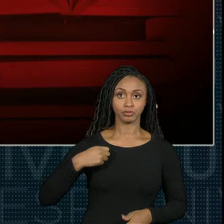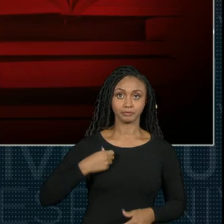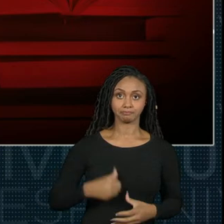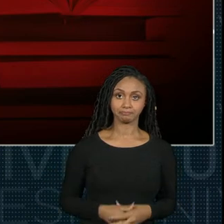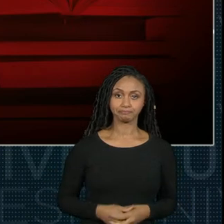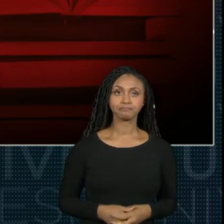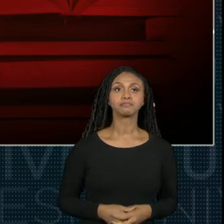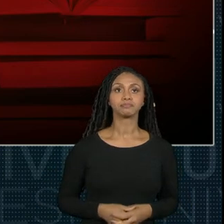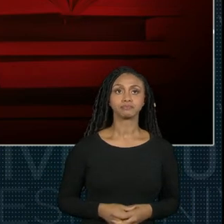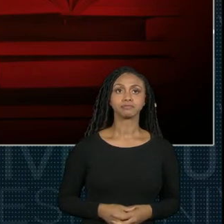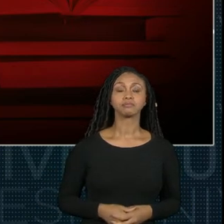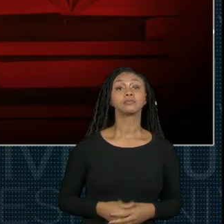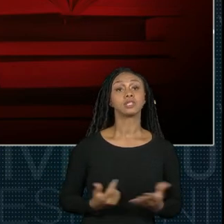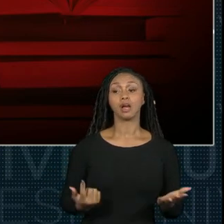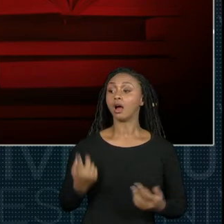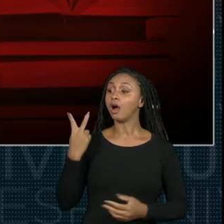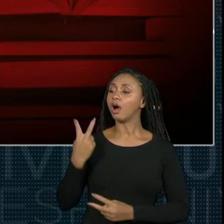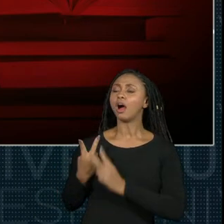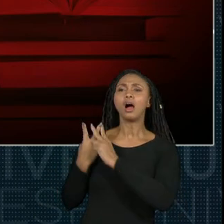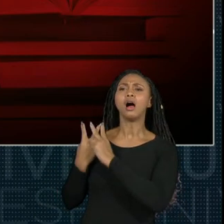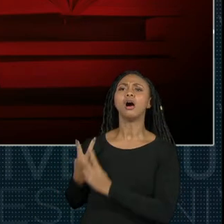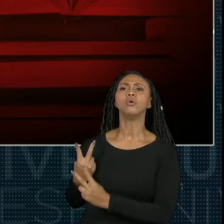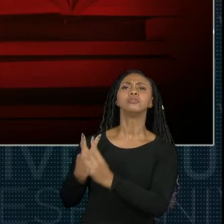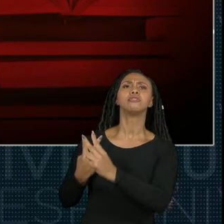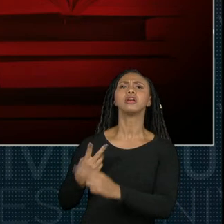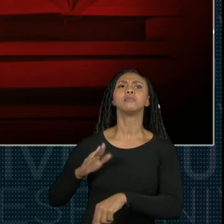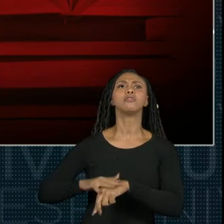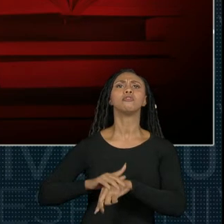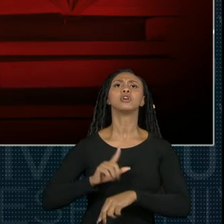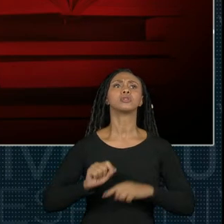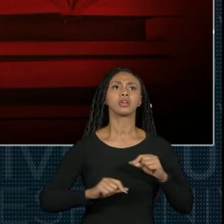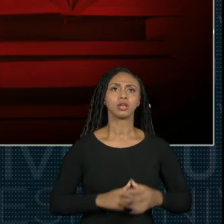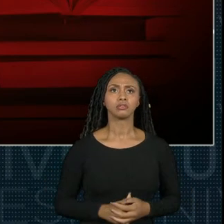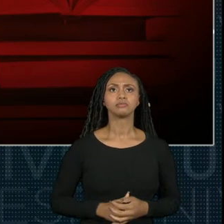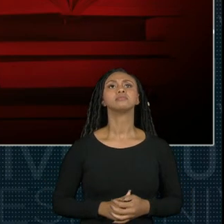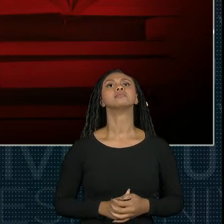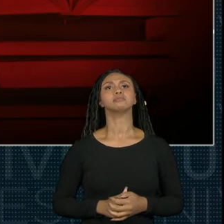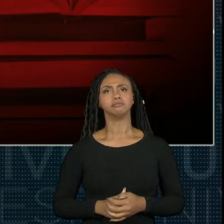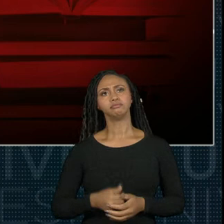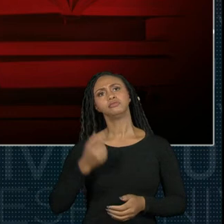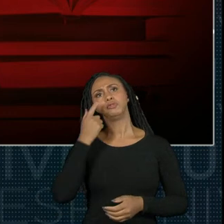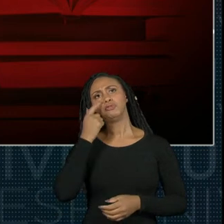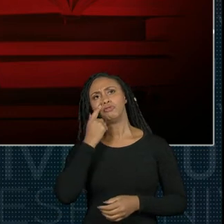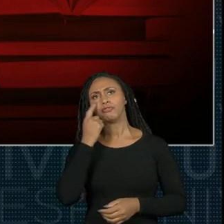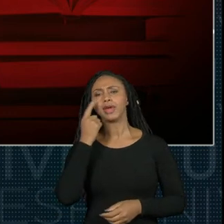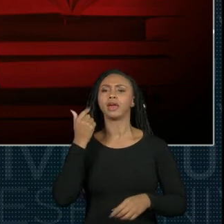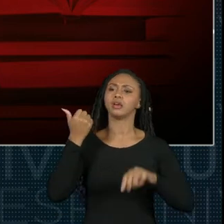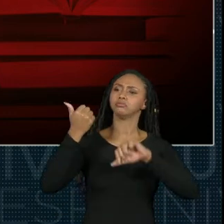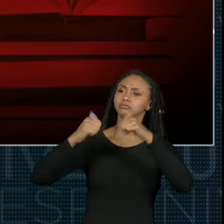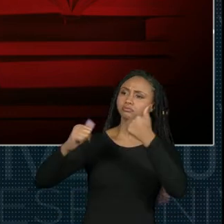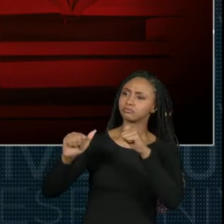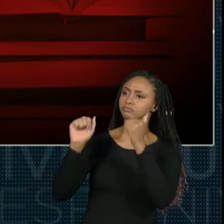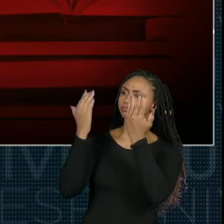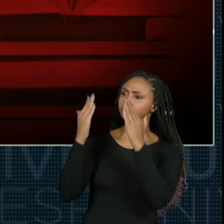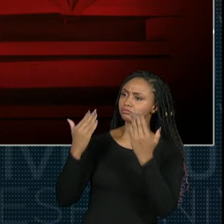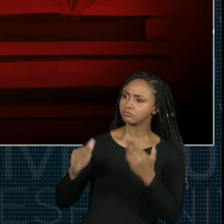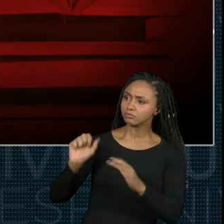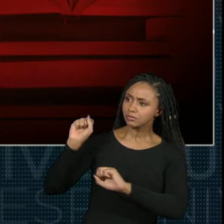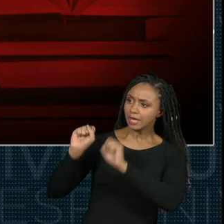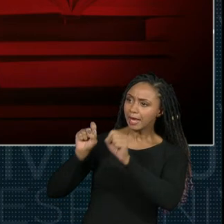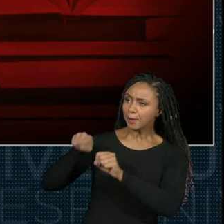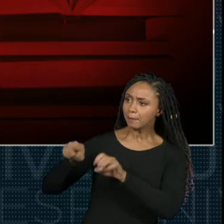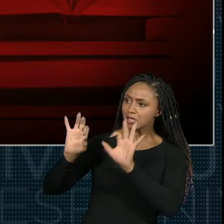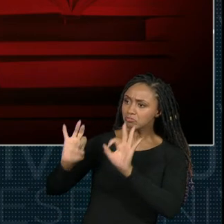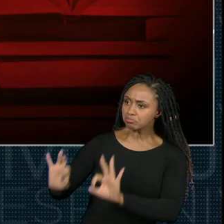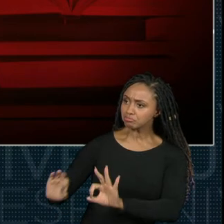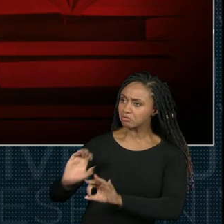E por parte da Univesp, os dados das empresas vão ser avaliados para verificar se as empresas existem, se elas